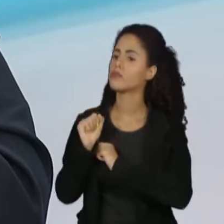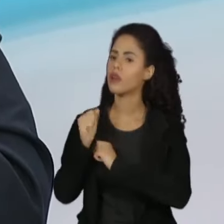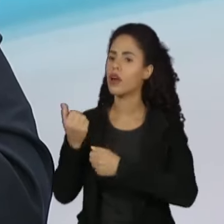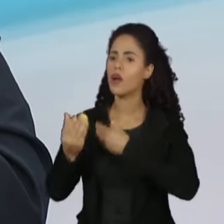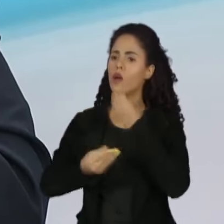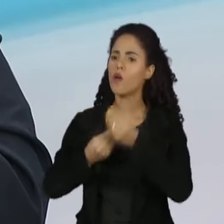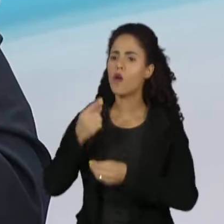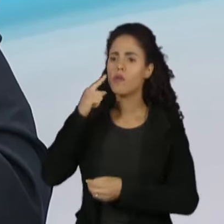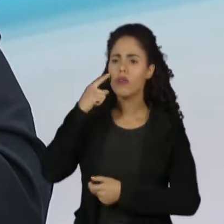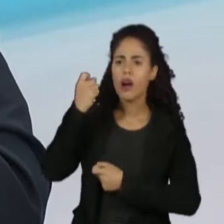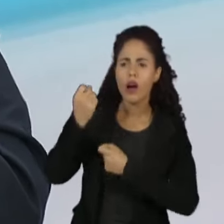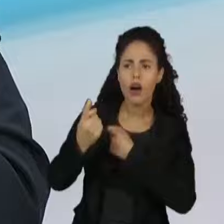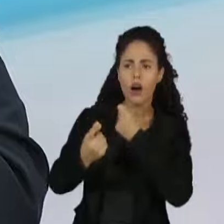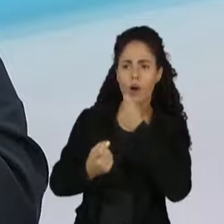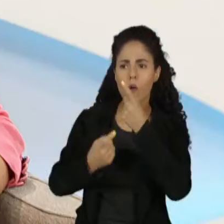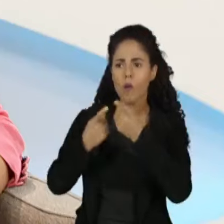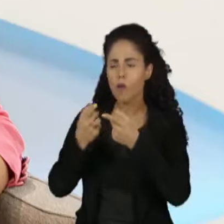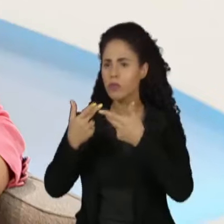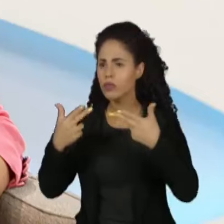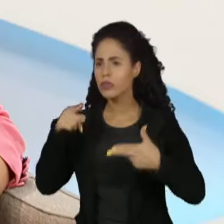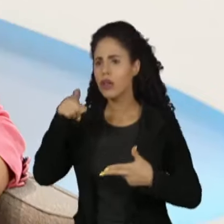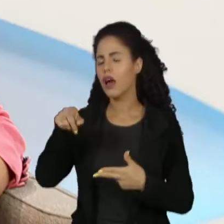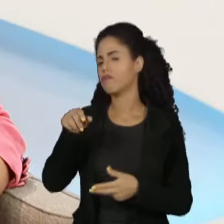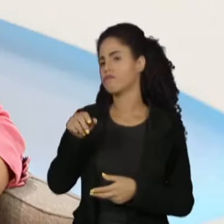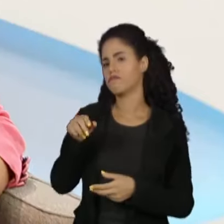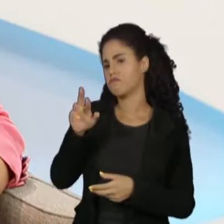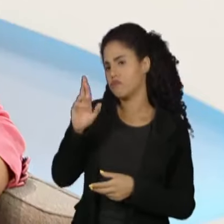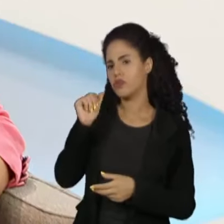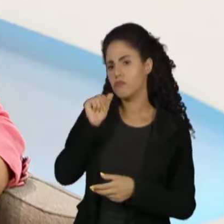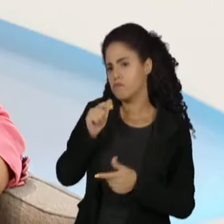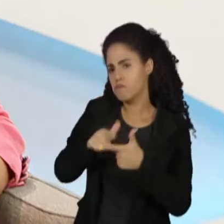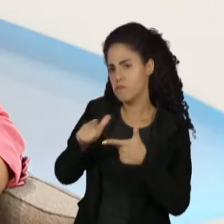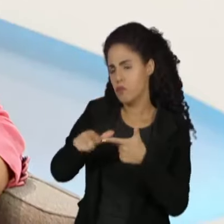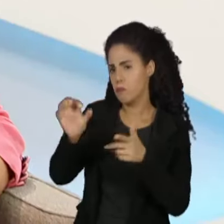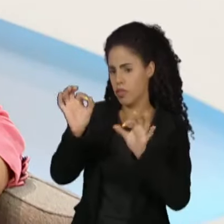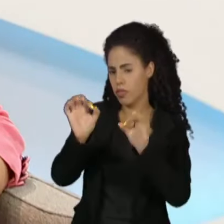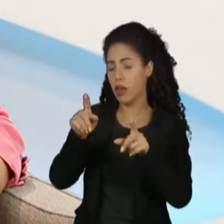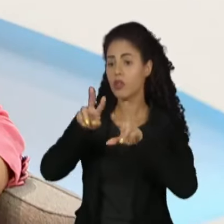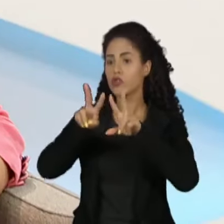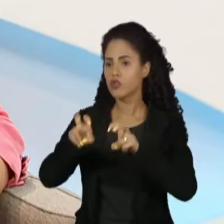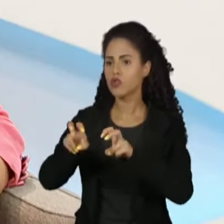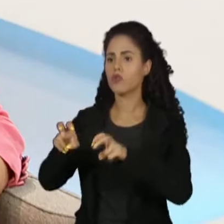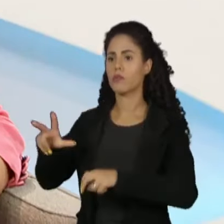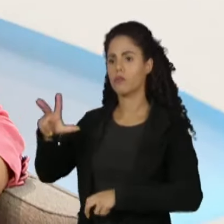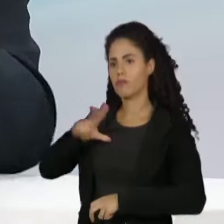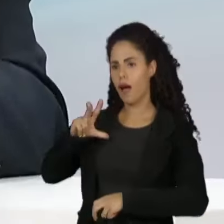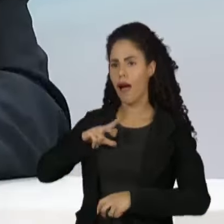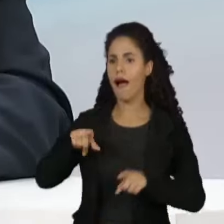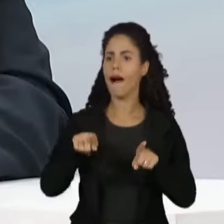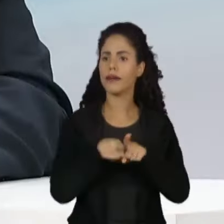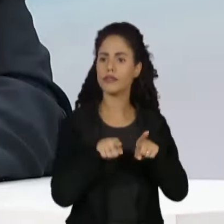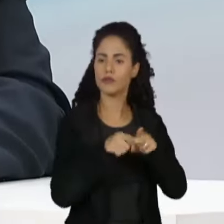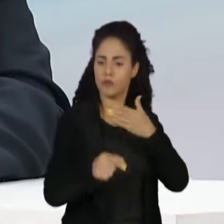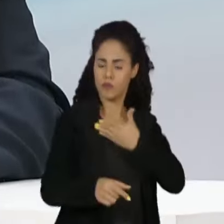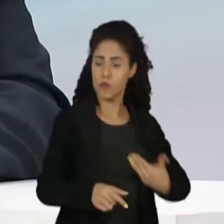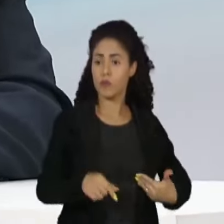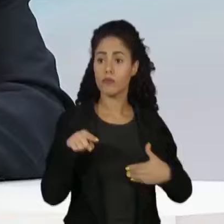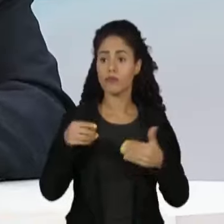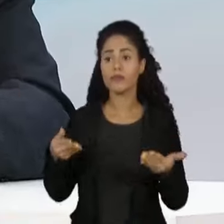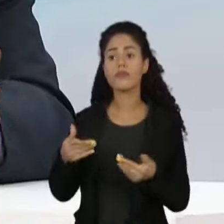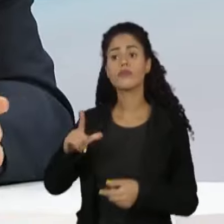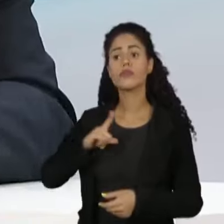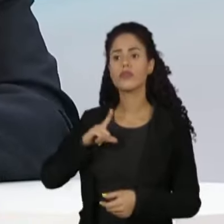pretende rever alguma das concessões? Eu sei que a senhora não tem nenhum problema em tratar de privatização, concessão, mas das que estão colocadas,